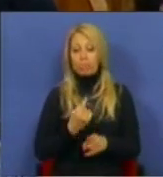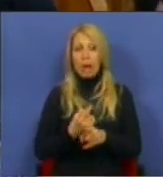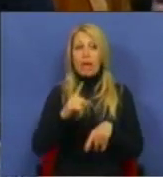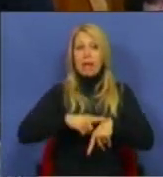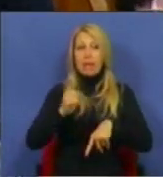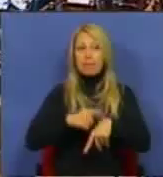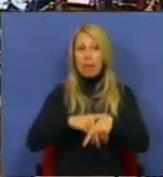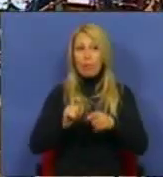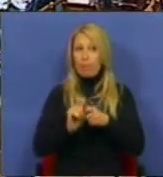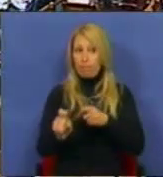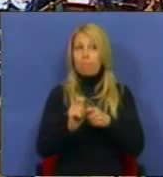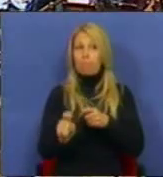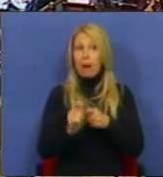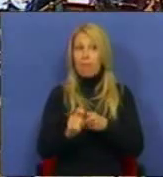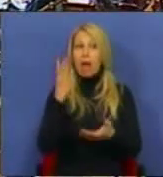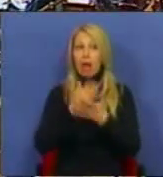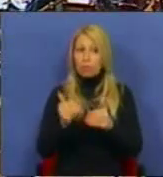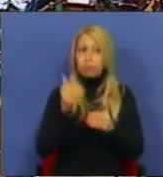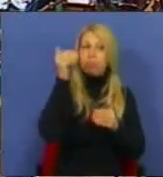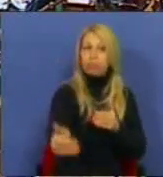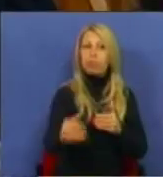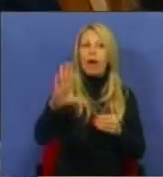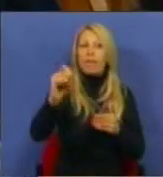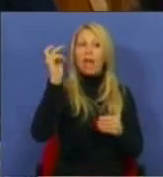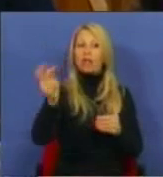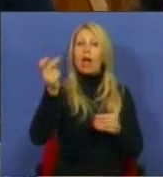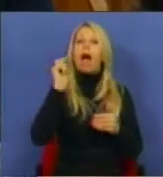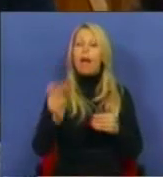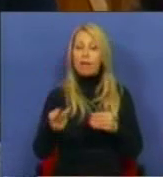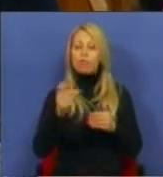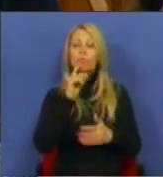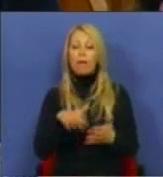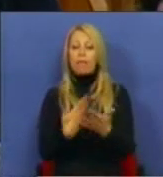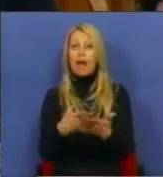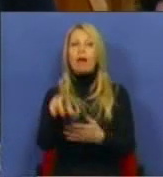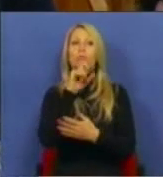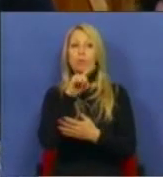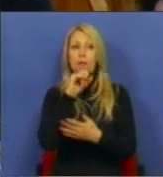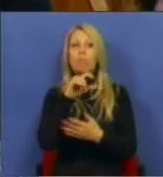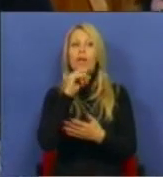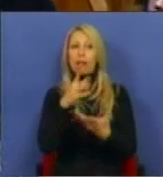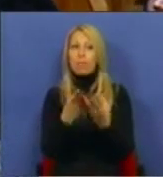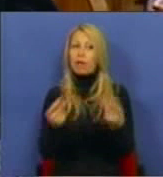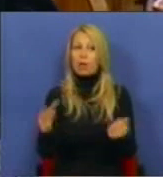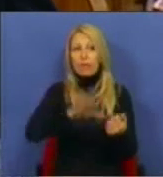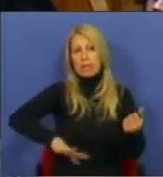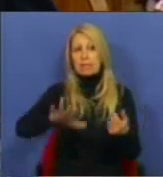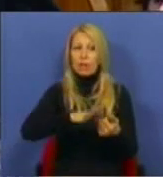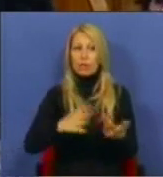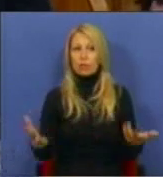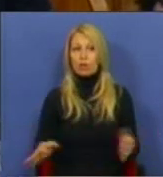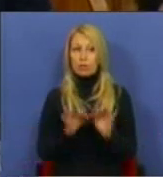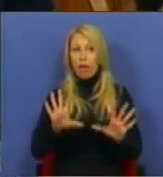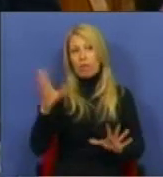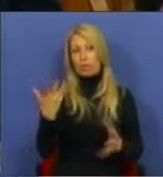amortização deveria ser alargado até aos 10 anos, precisamente para poder atender às circunstâncias identificadas. Por